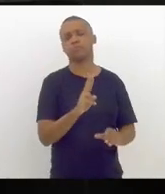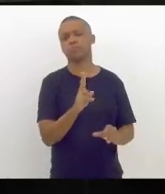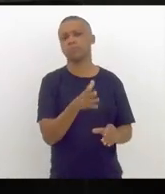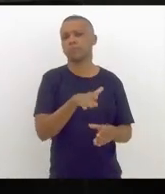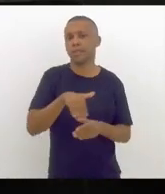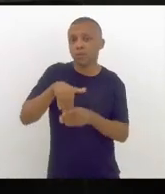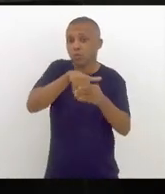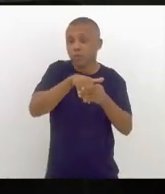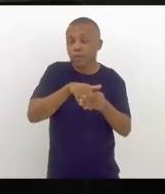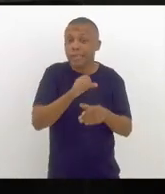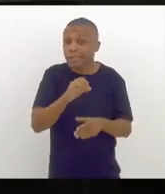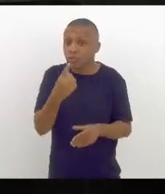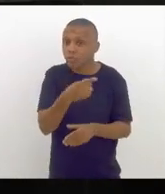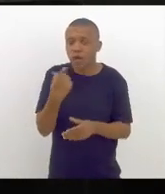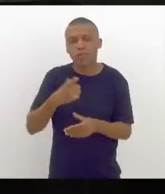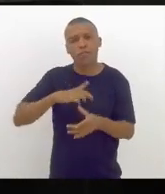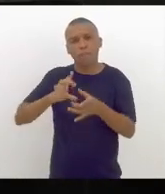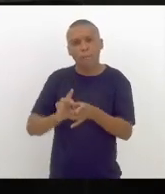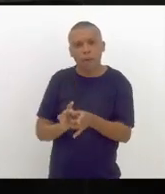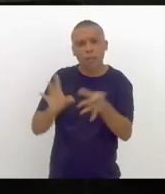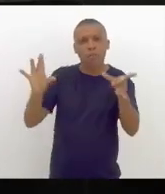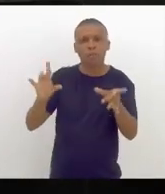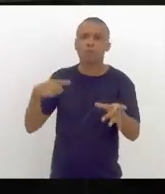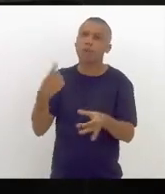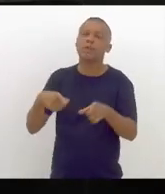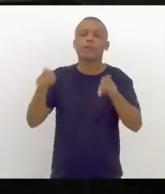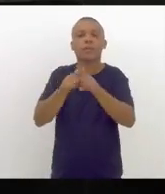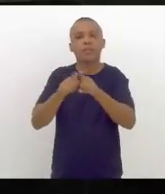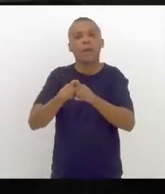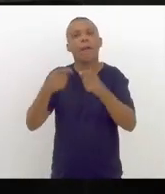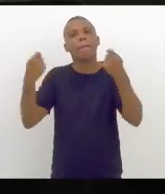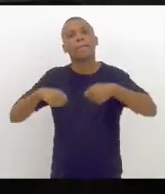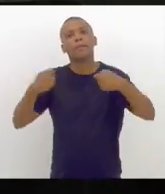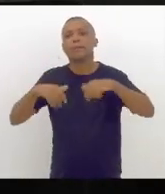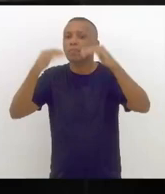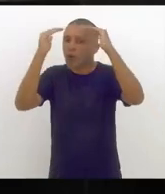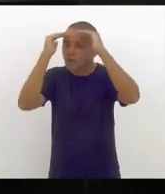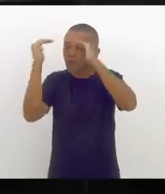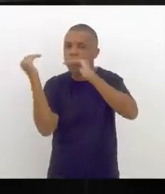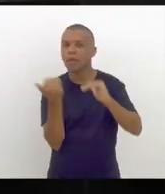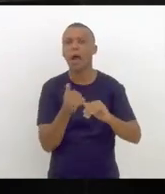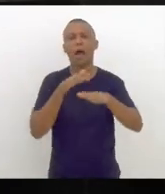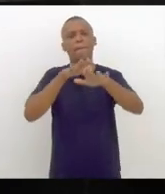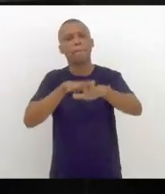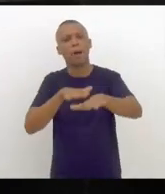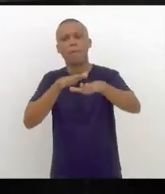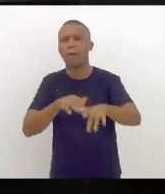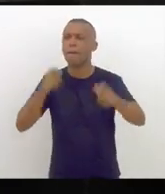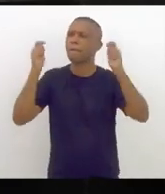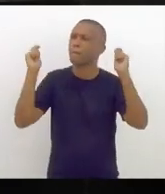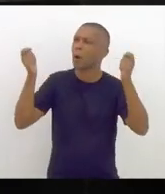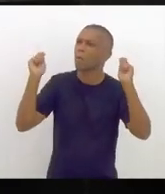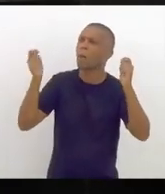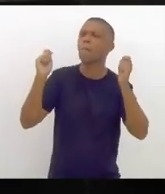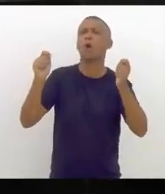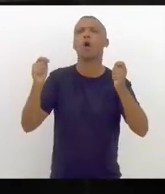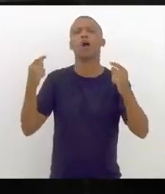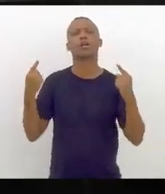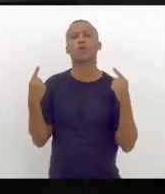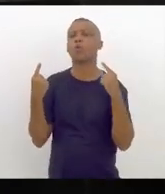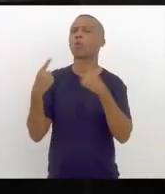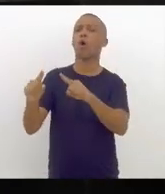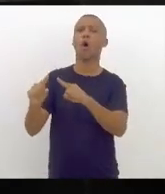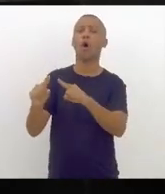vivemos numa democracia, nós também temos que respeitar as manifestações contrárias,